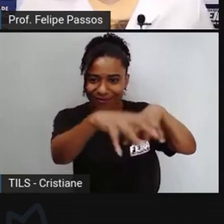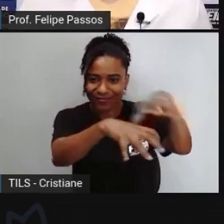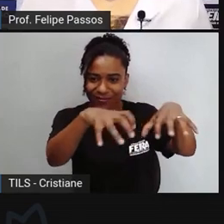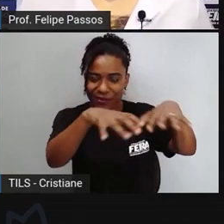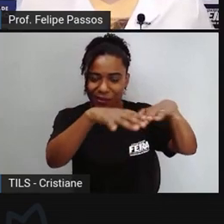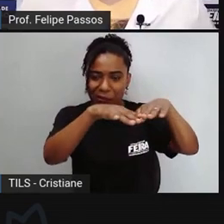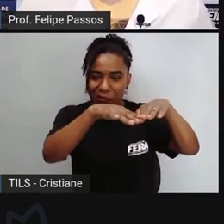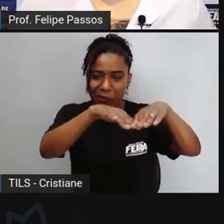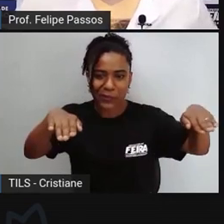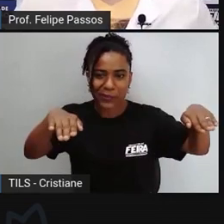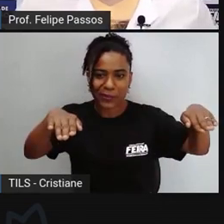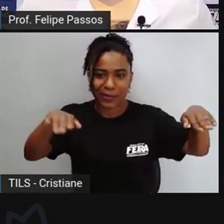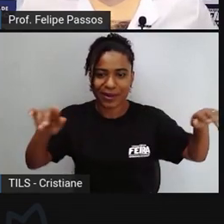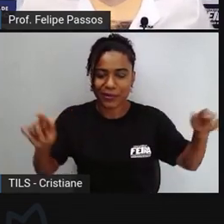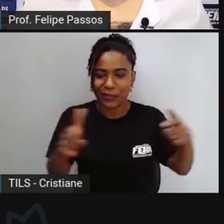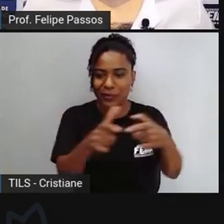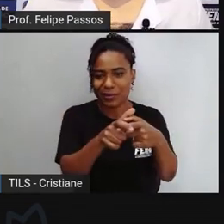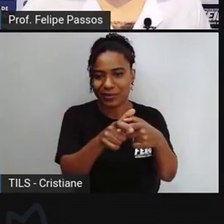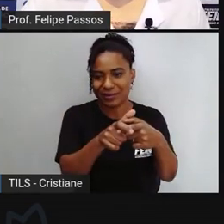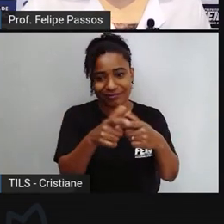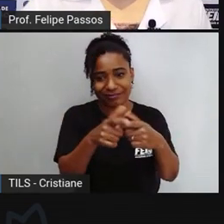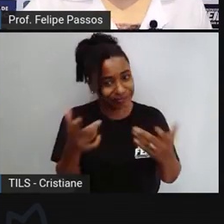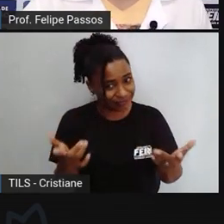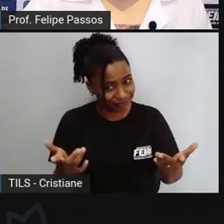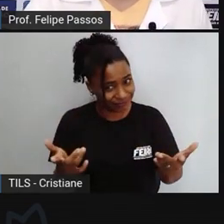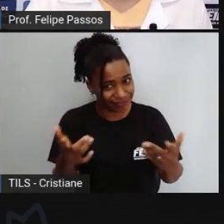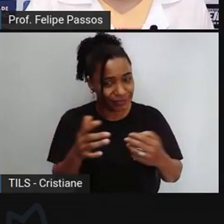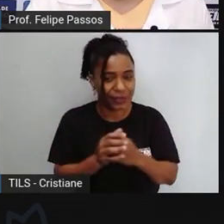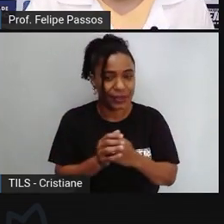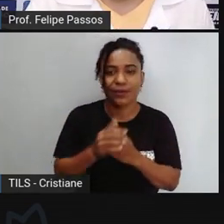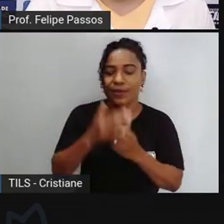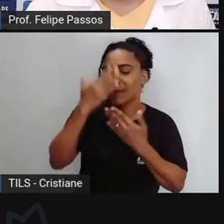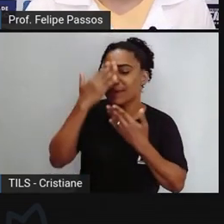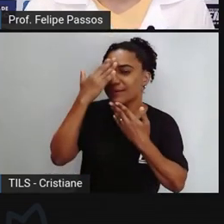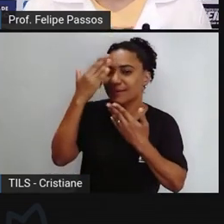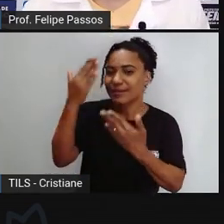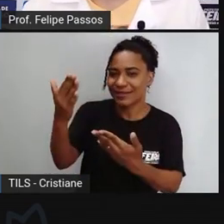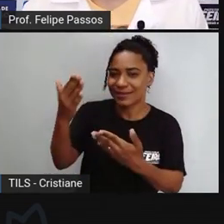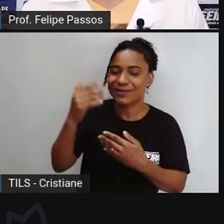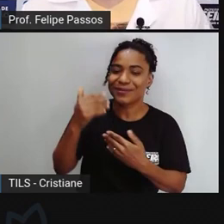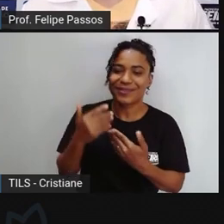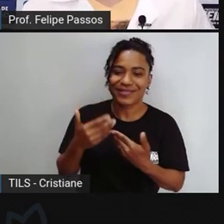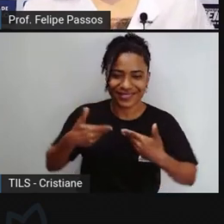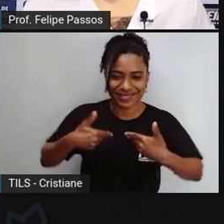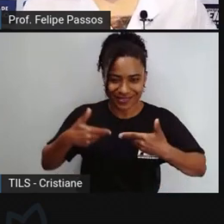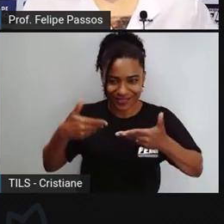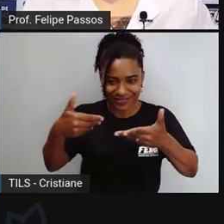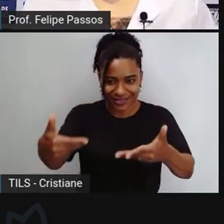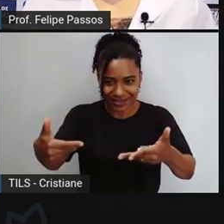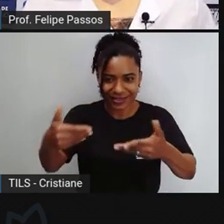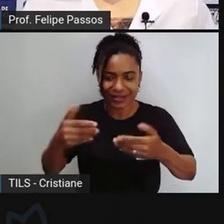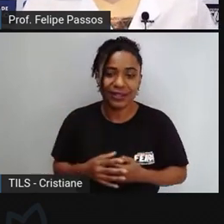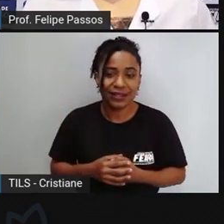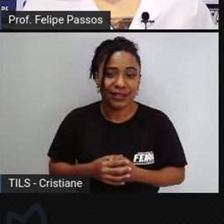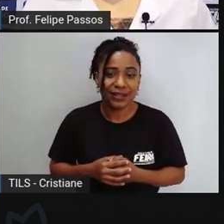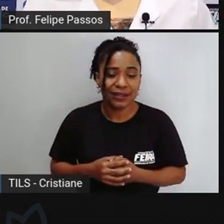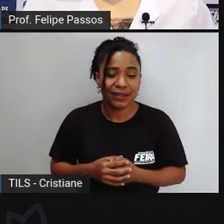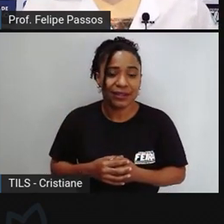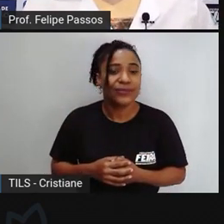agradecer pela oportunidade e dizer a vocês que